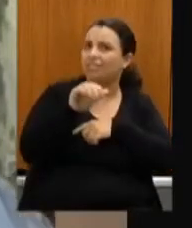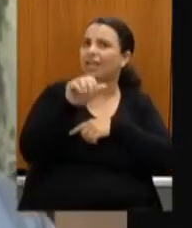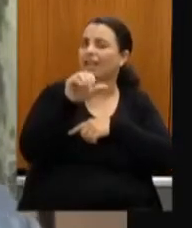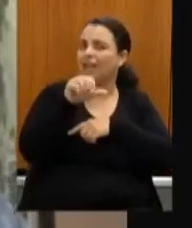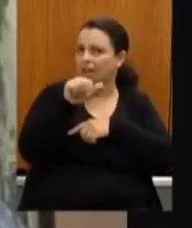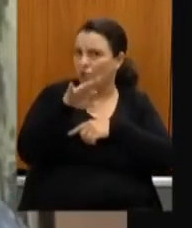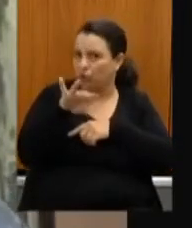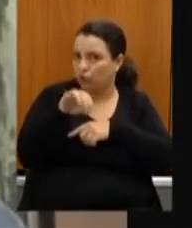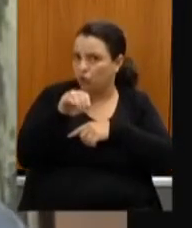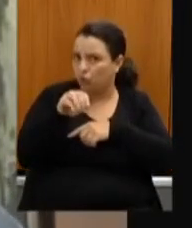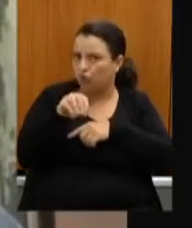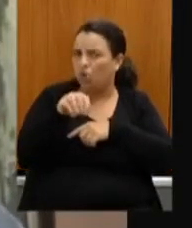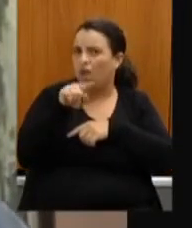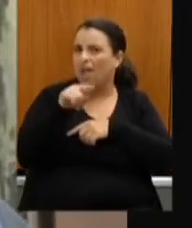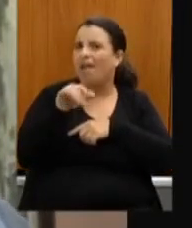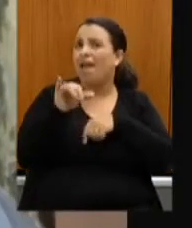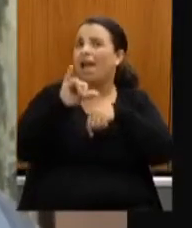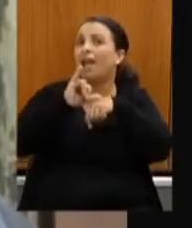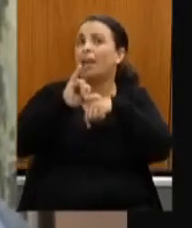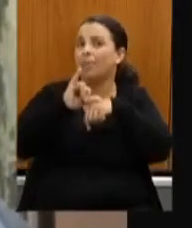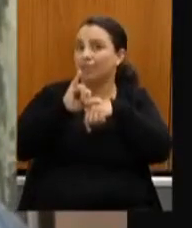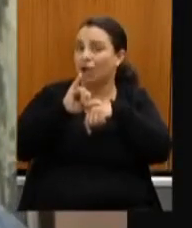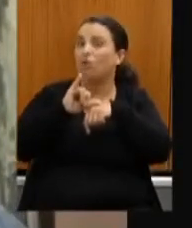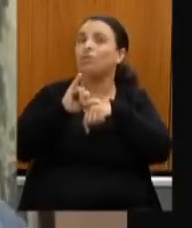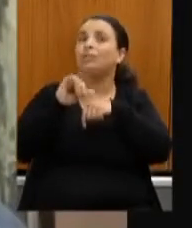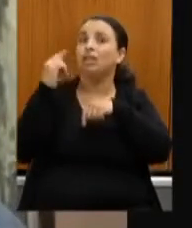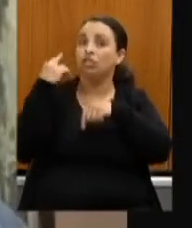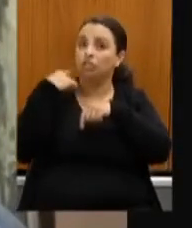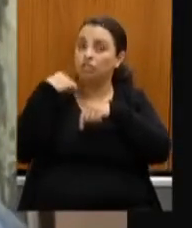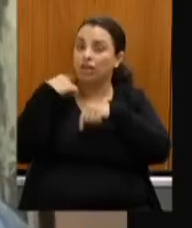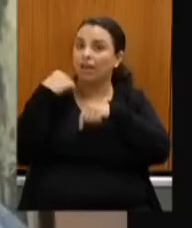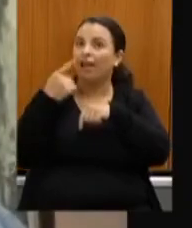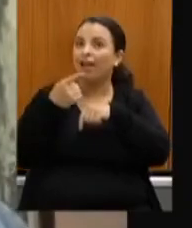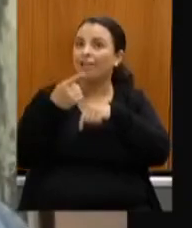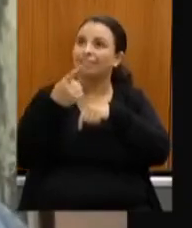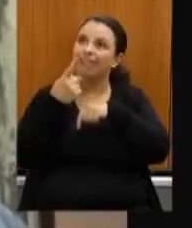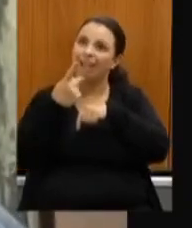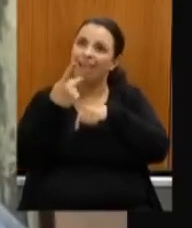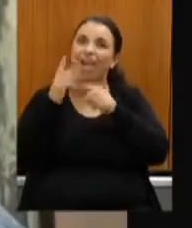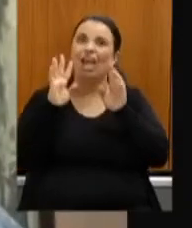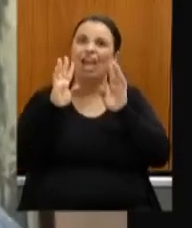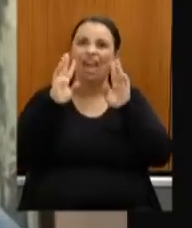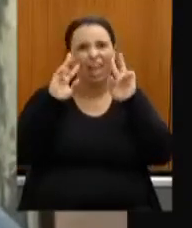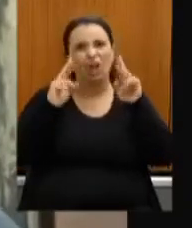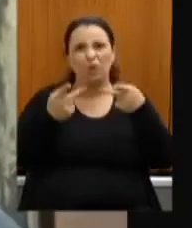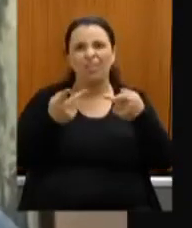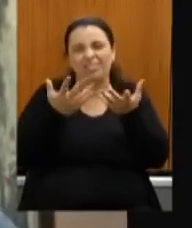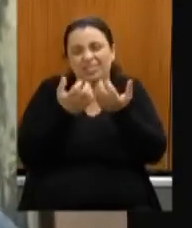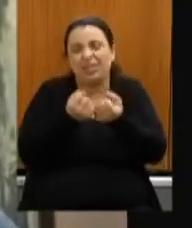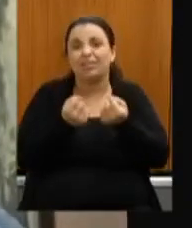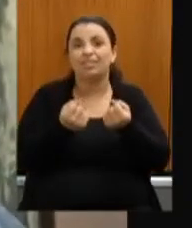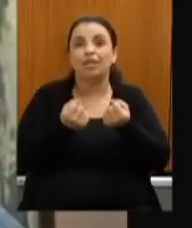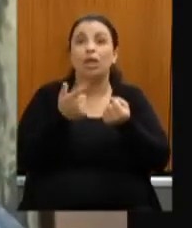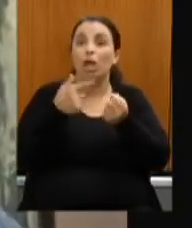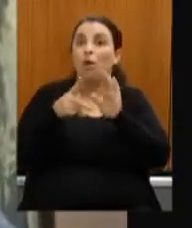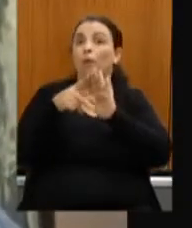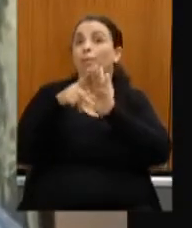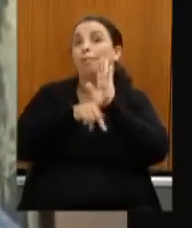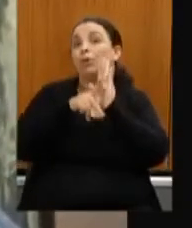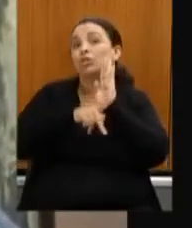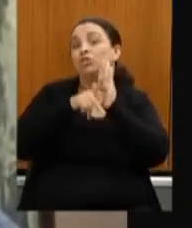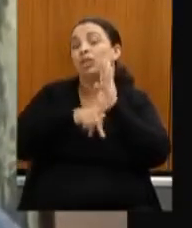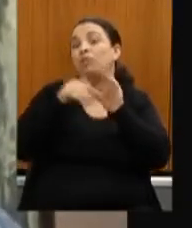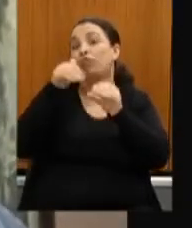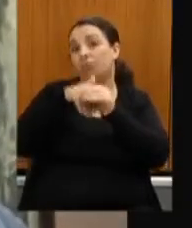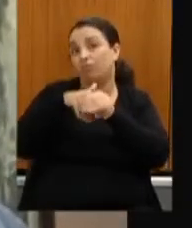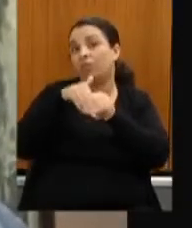Cardoso é considerada capital das gerais é um projeto que foi votado na casa na Assembleia de Minas e há vários anos